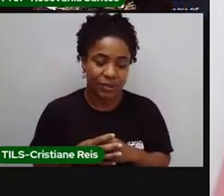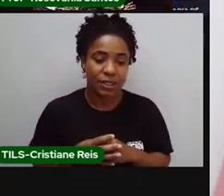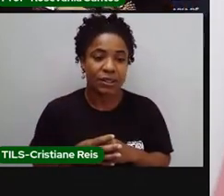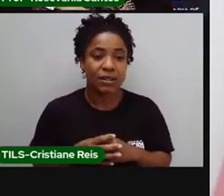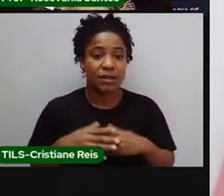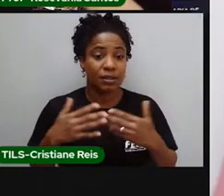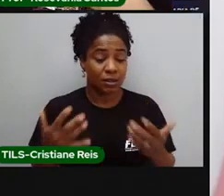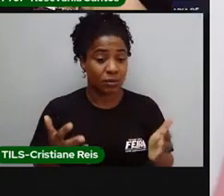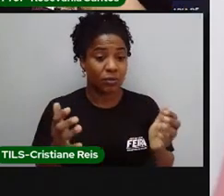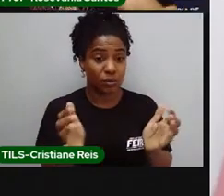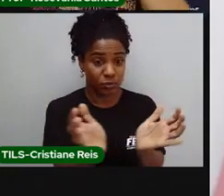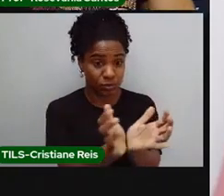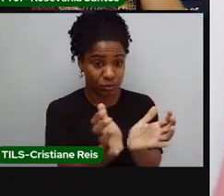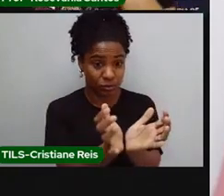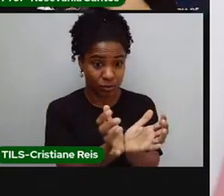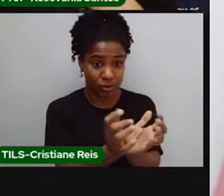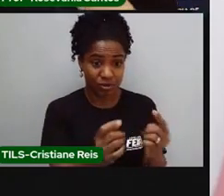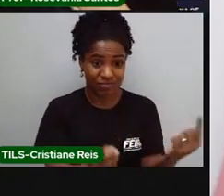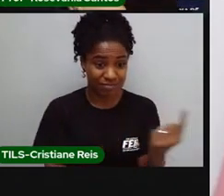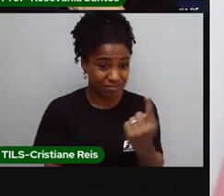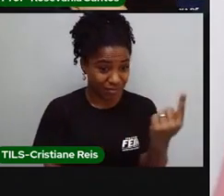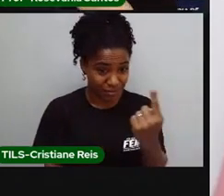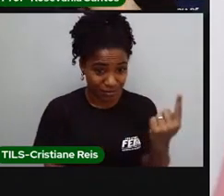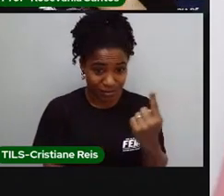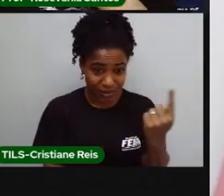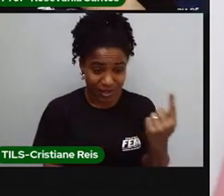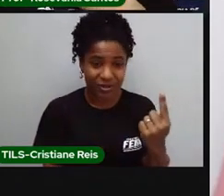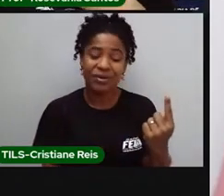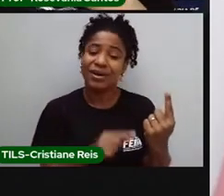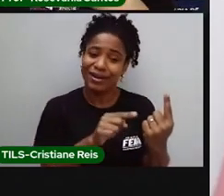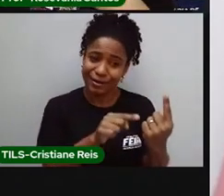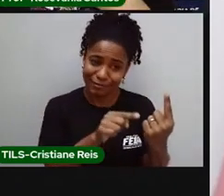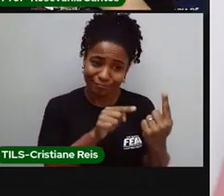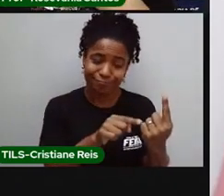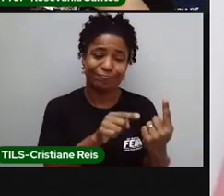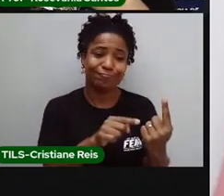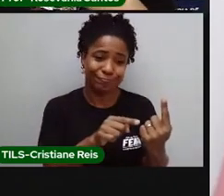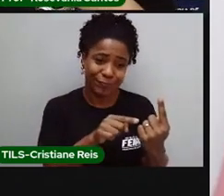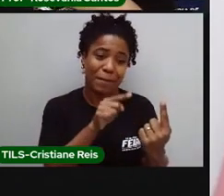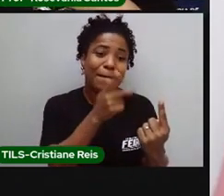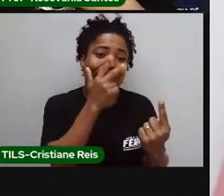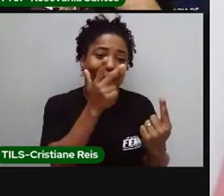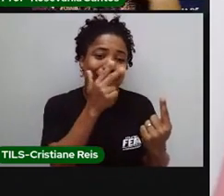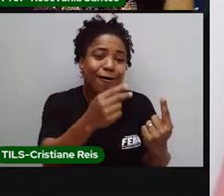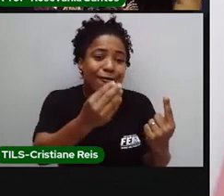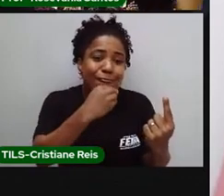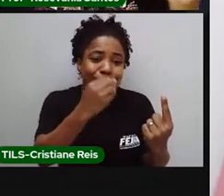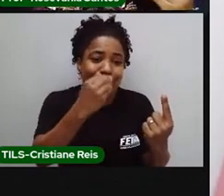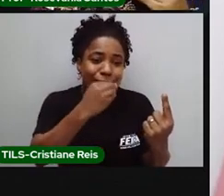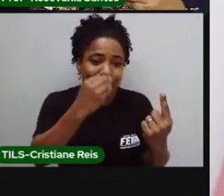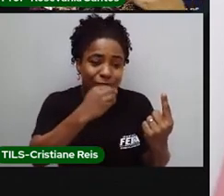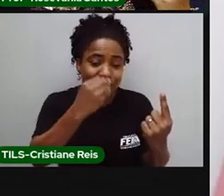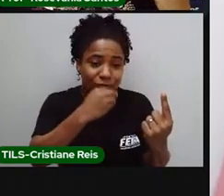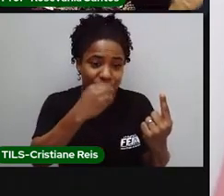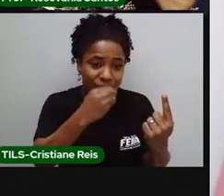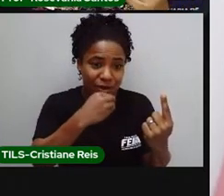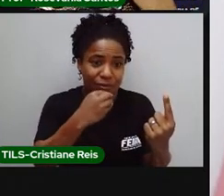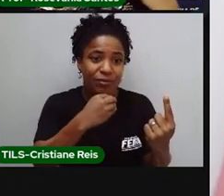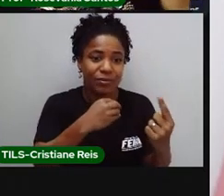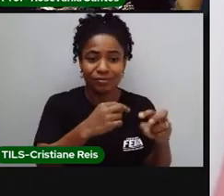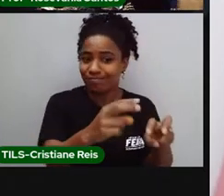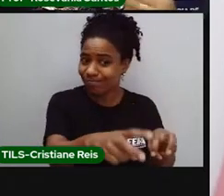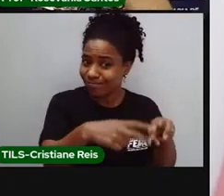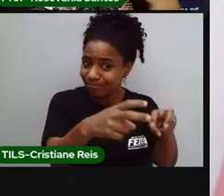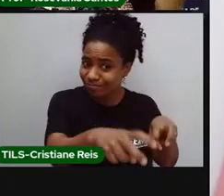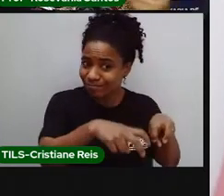ele é um setor considerado até vulnerável, porque a gente, na agricultura, e vamos entender